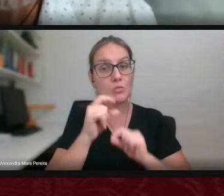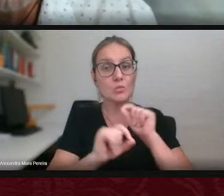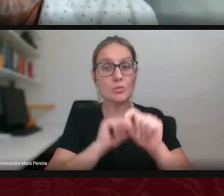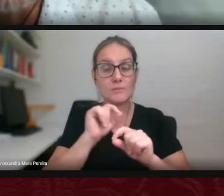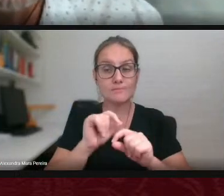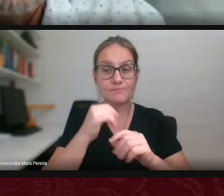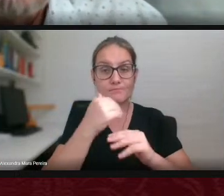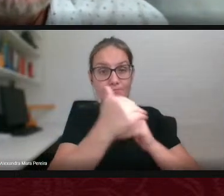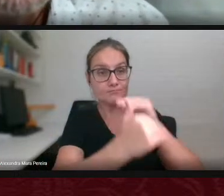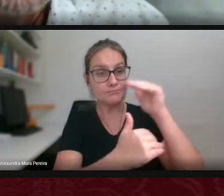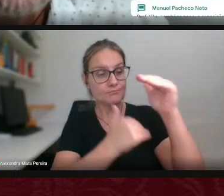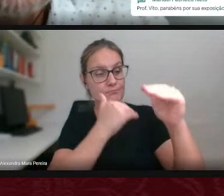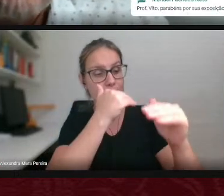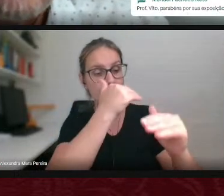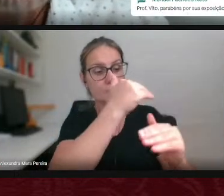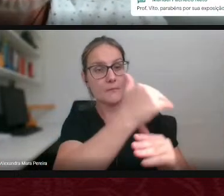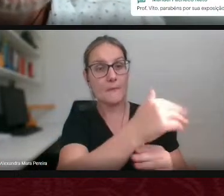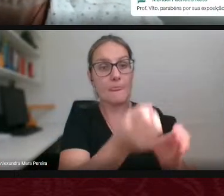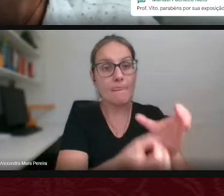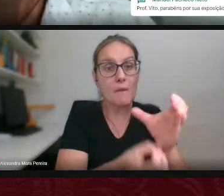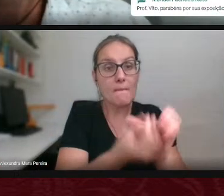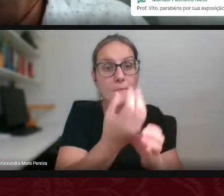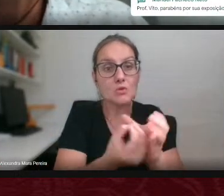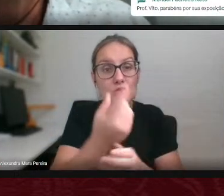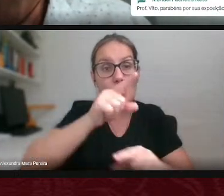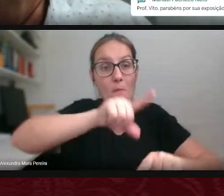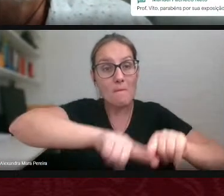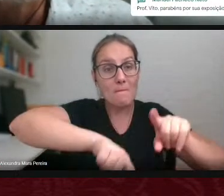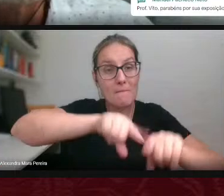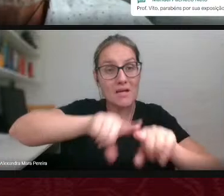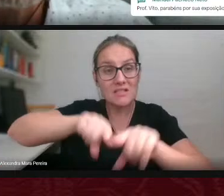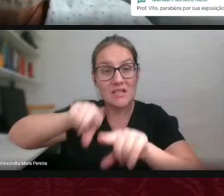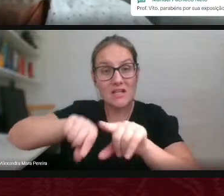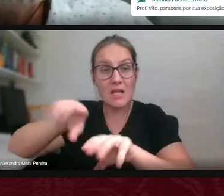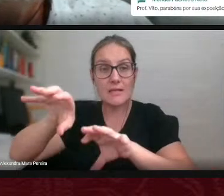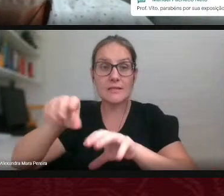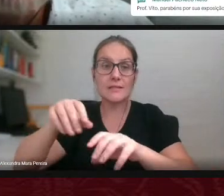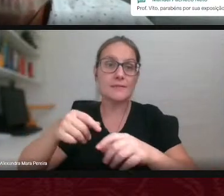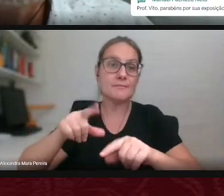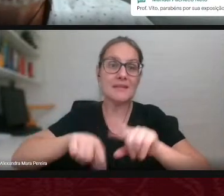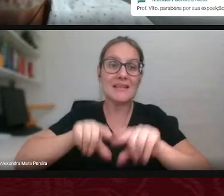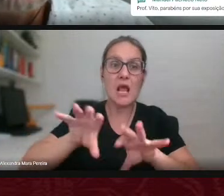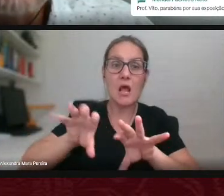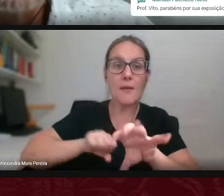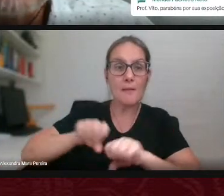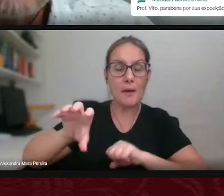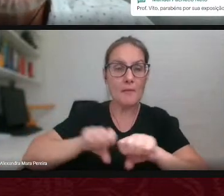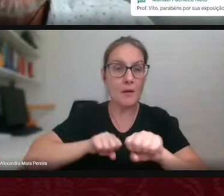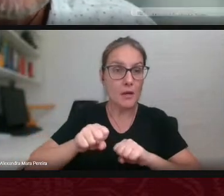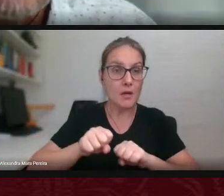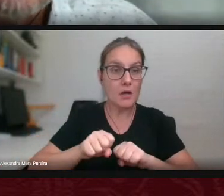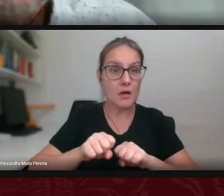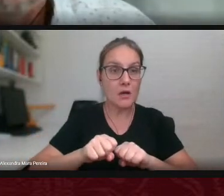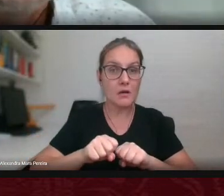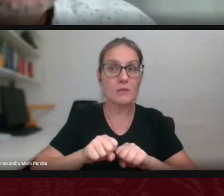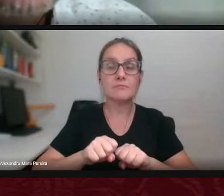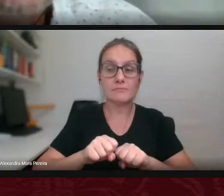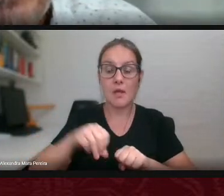processo de produção de mercadoria e de acumulação o Manuel de Barros então pensa nas